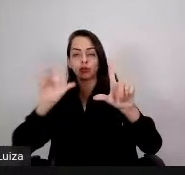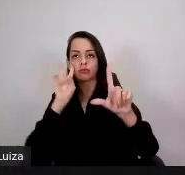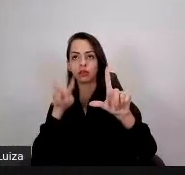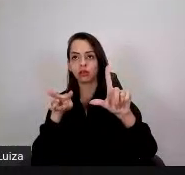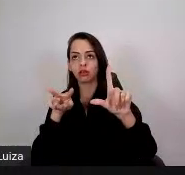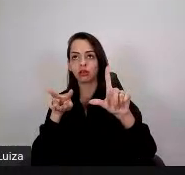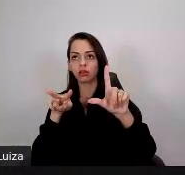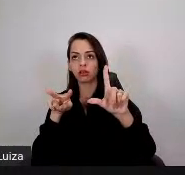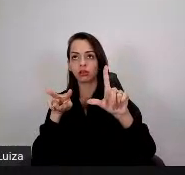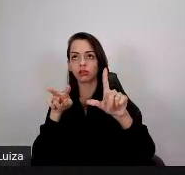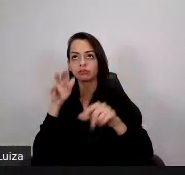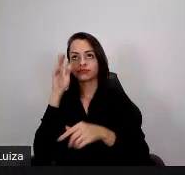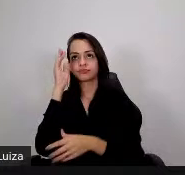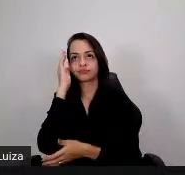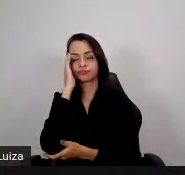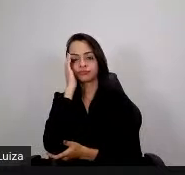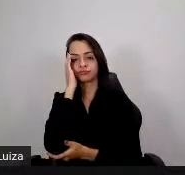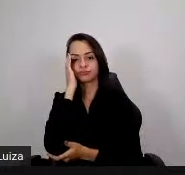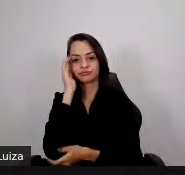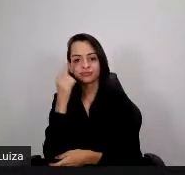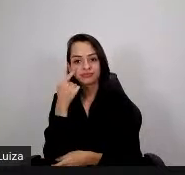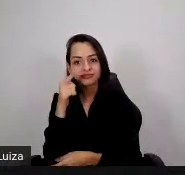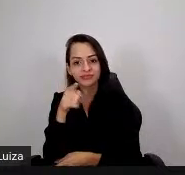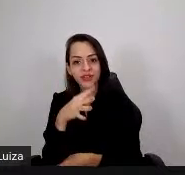né, você deve imaginar qual filme era esse, né,